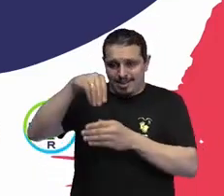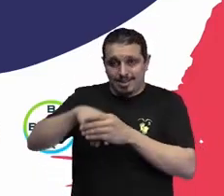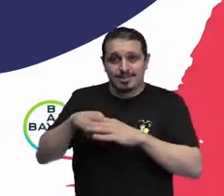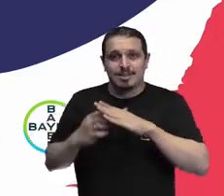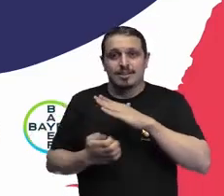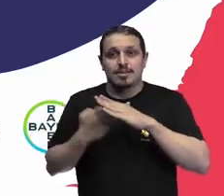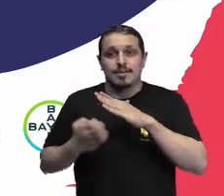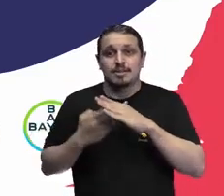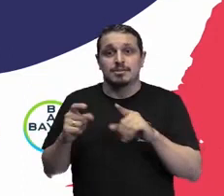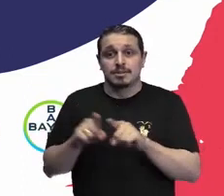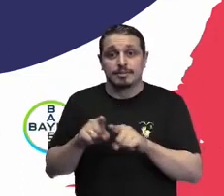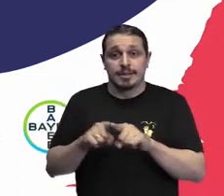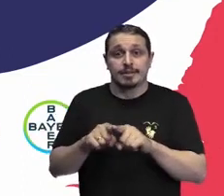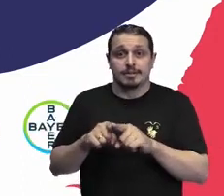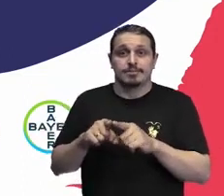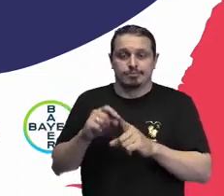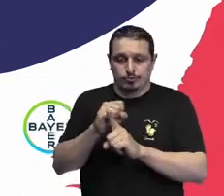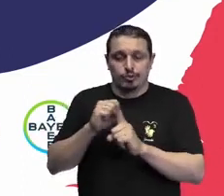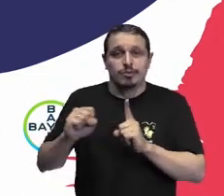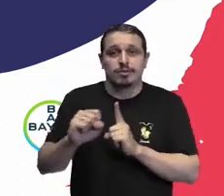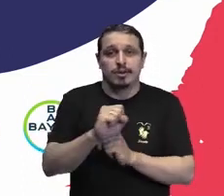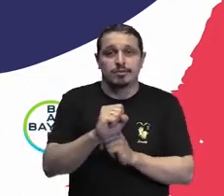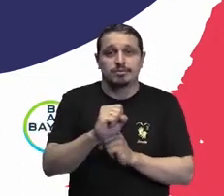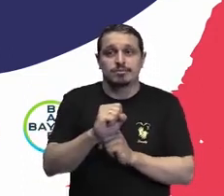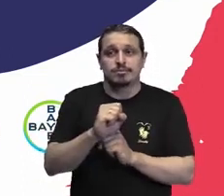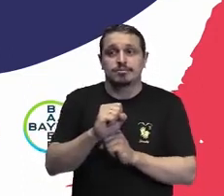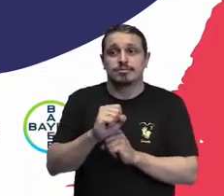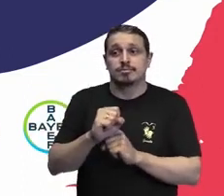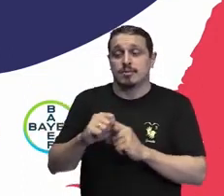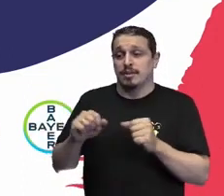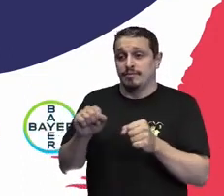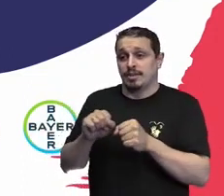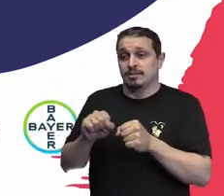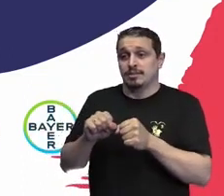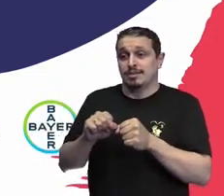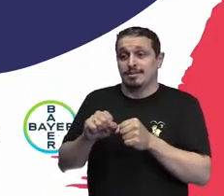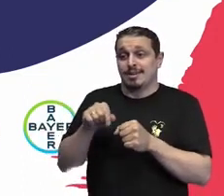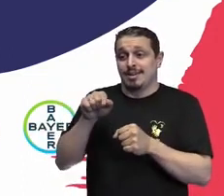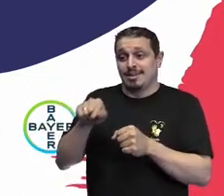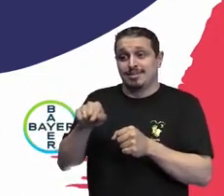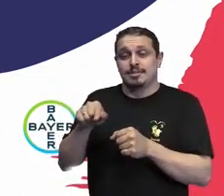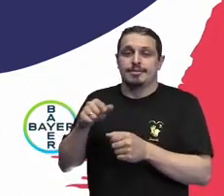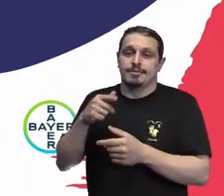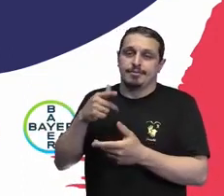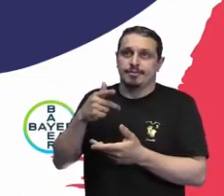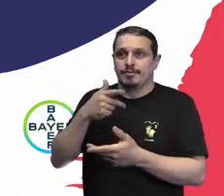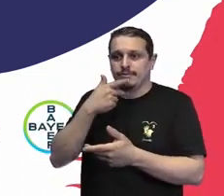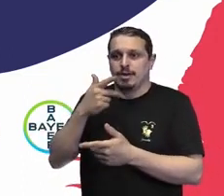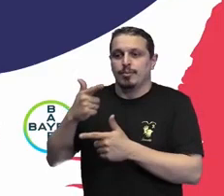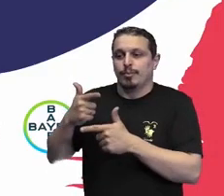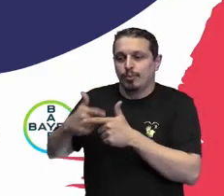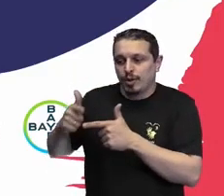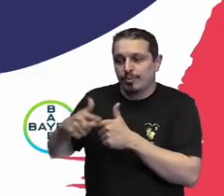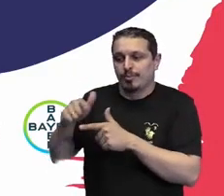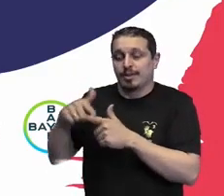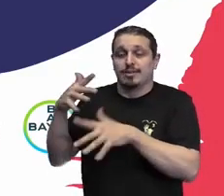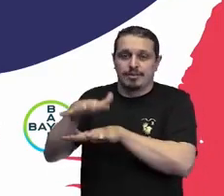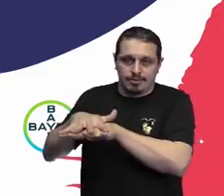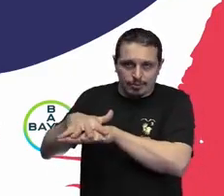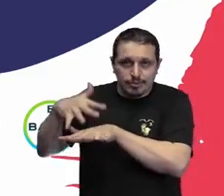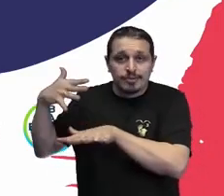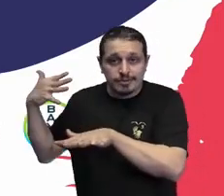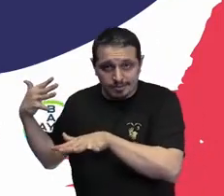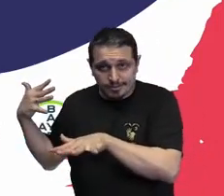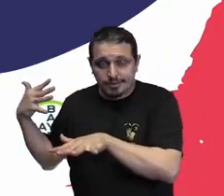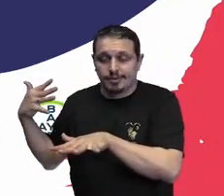socialmente, ao longo da história, foram grupos que foram marginalizados ou foram excluídos das oportunidades dentro das